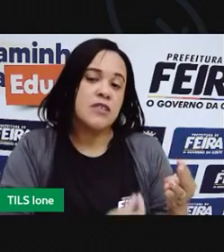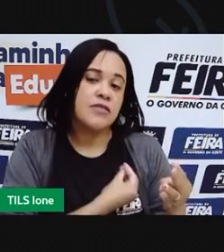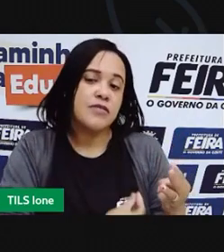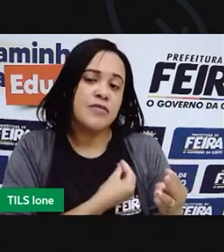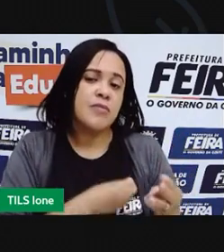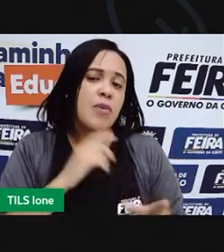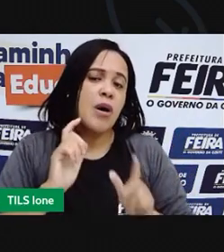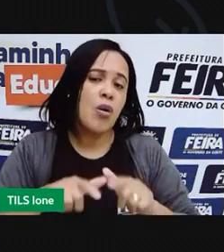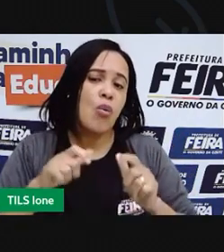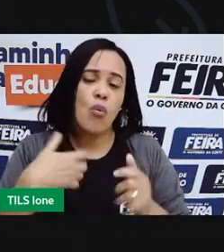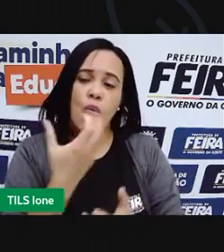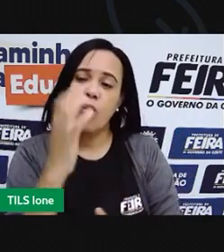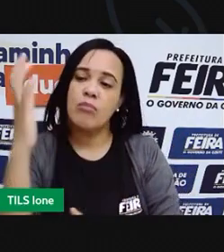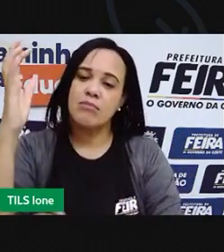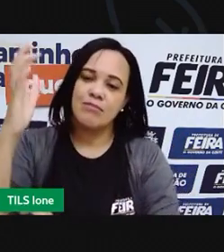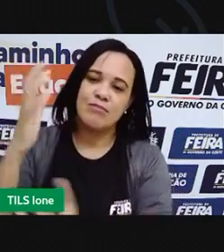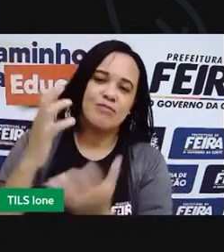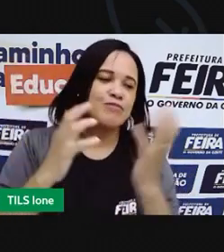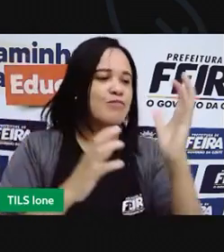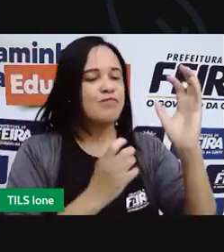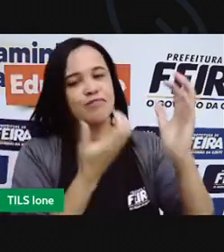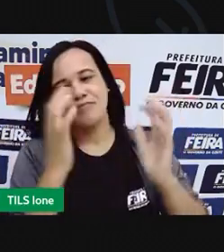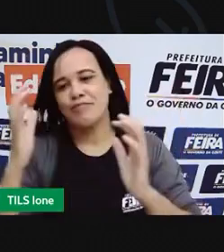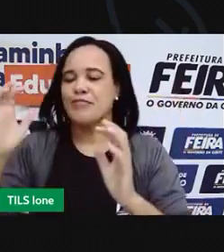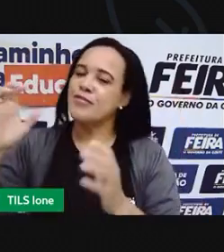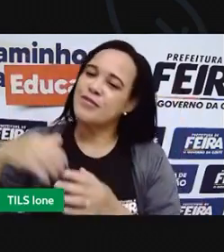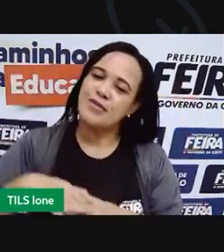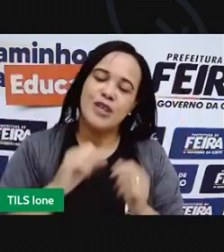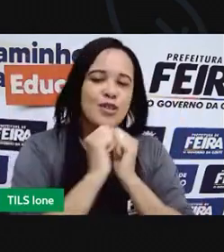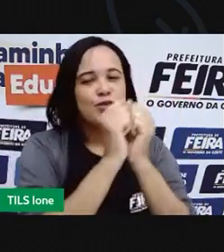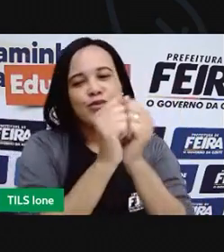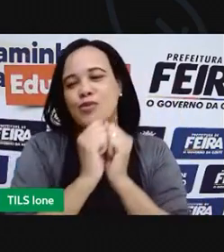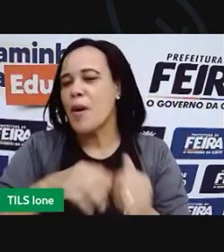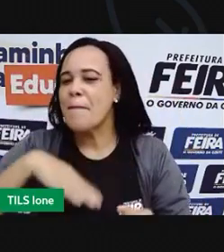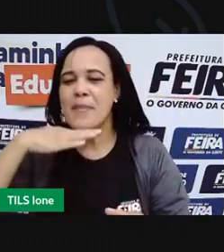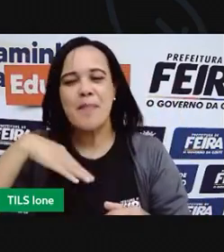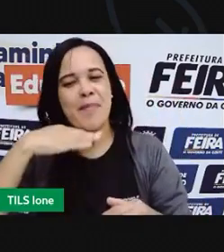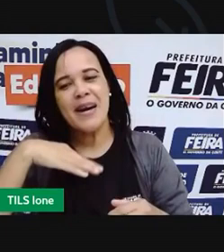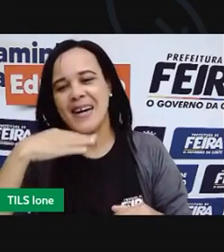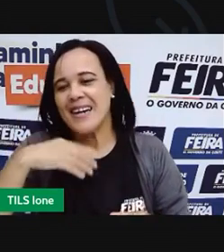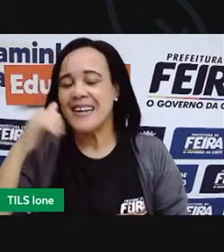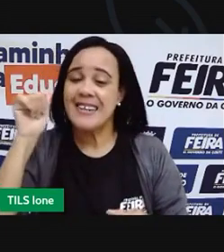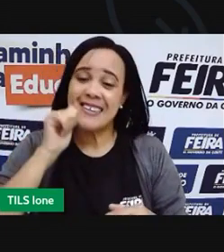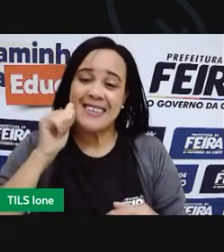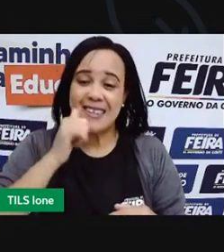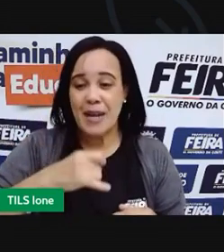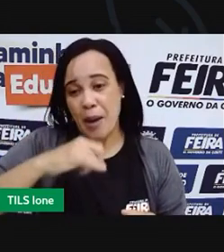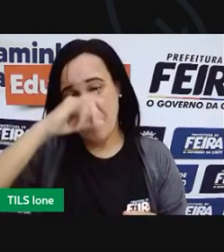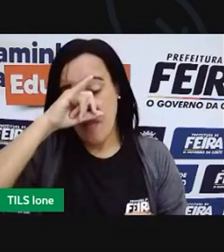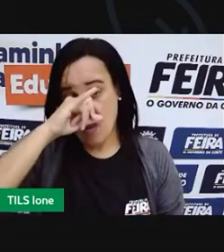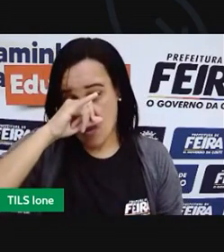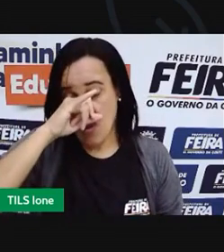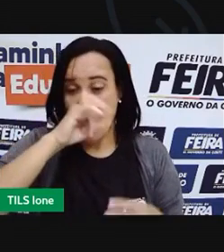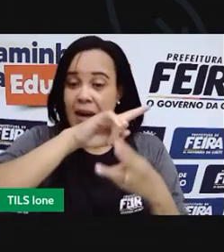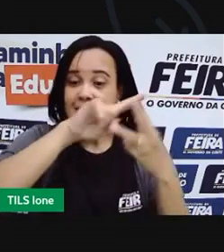floresta com sua mamãe, porca. Eram três irmãos.